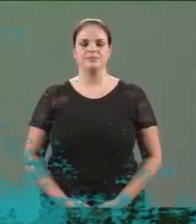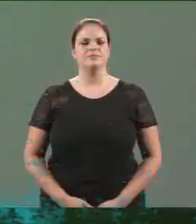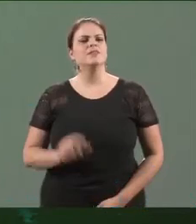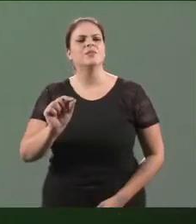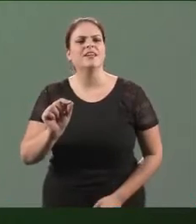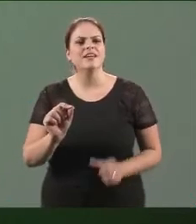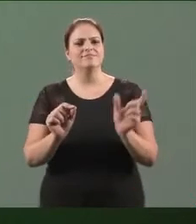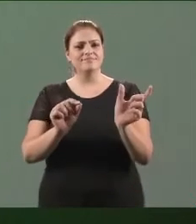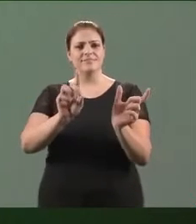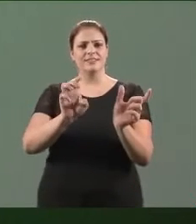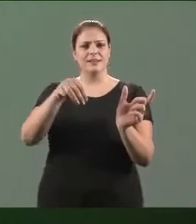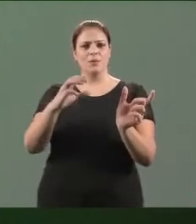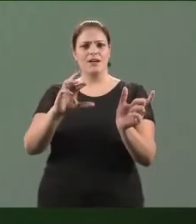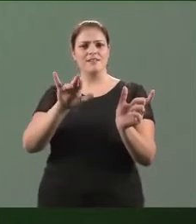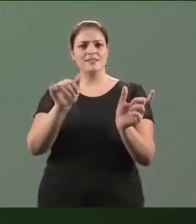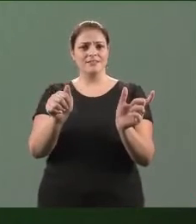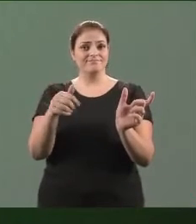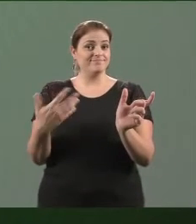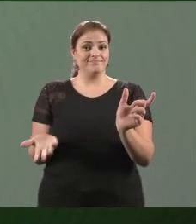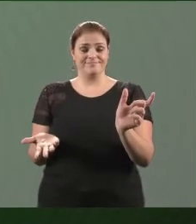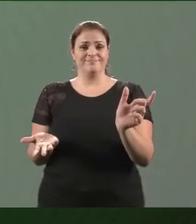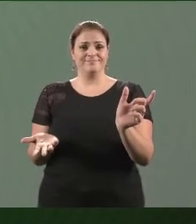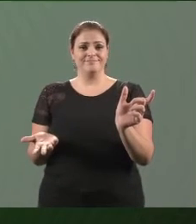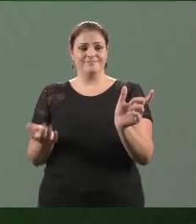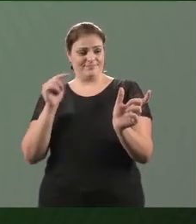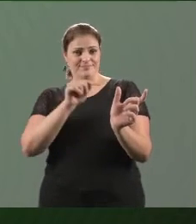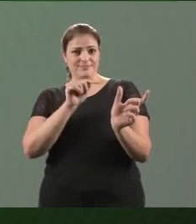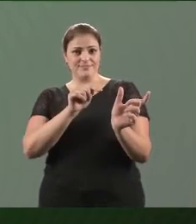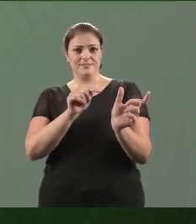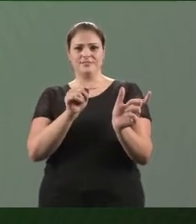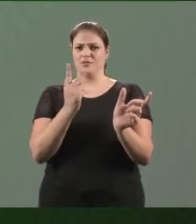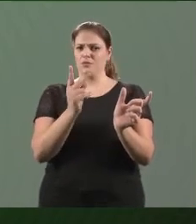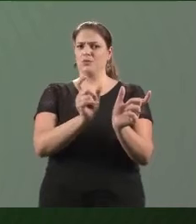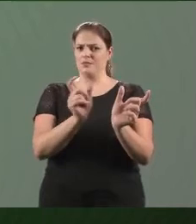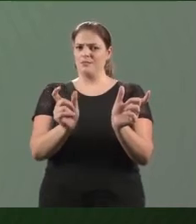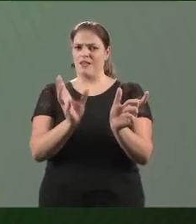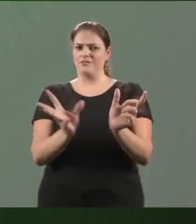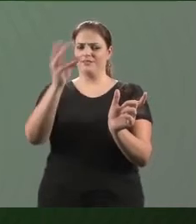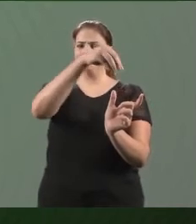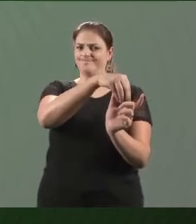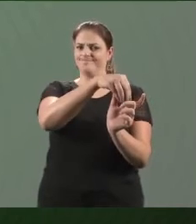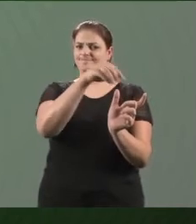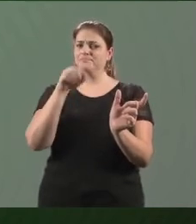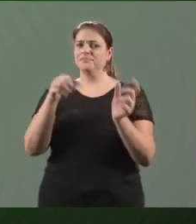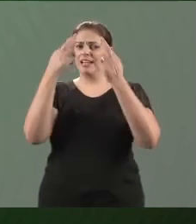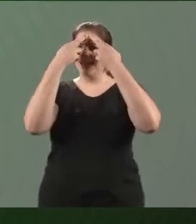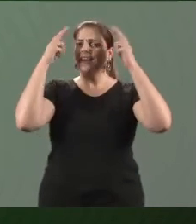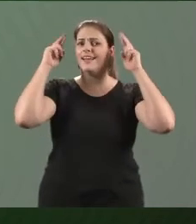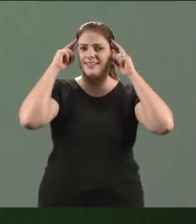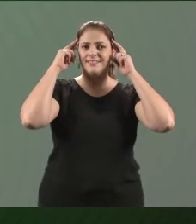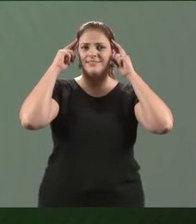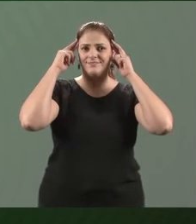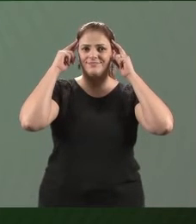O que é democracia? O termo democracia é o resultado da combinação de duas